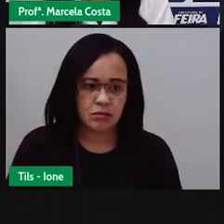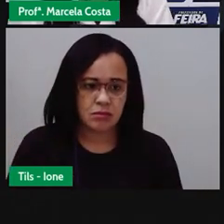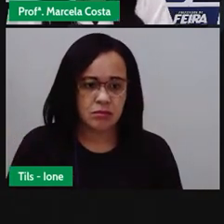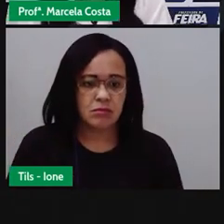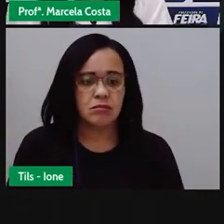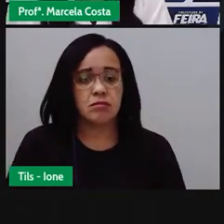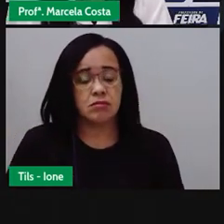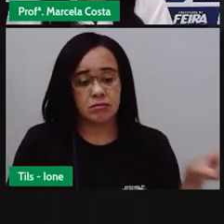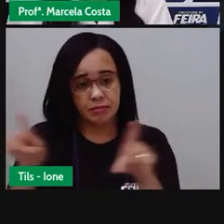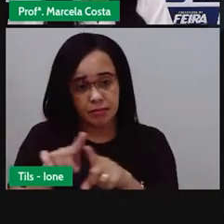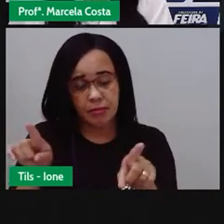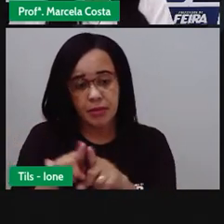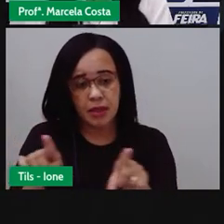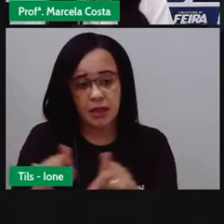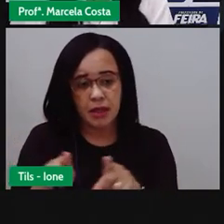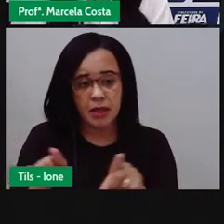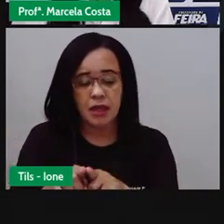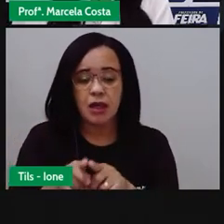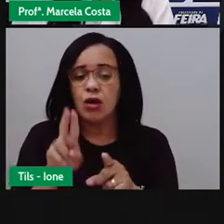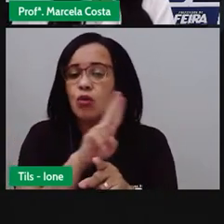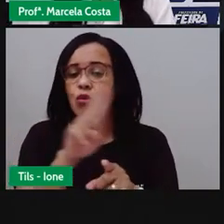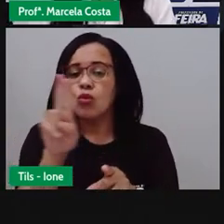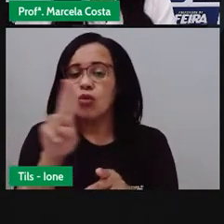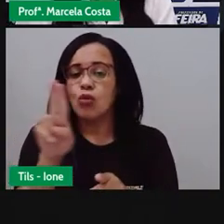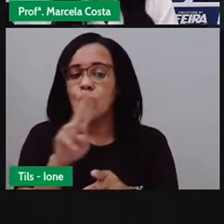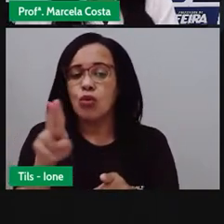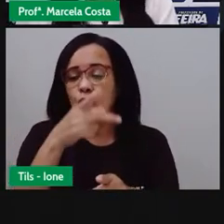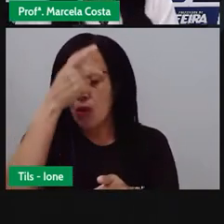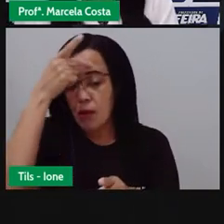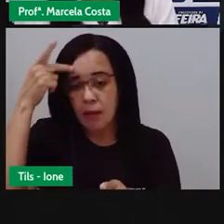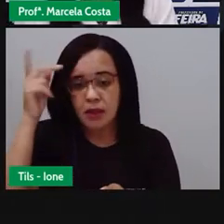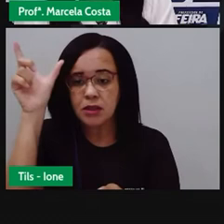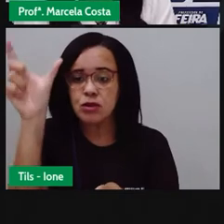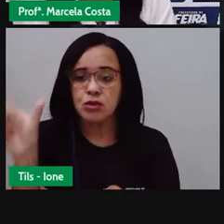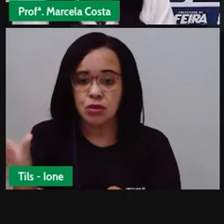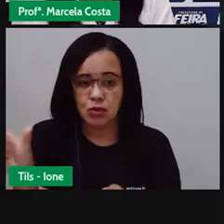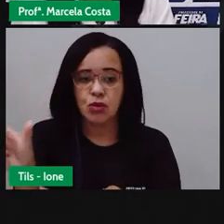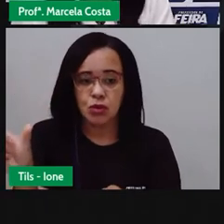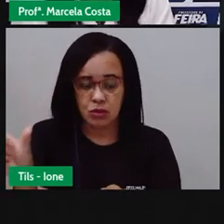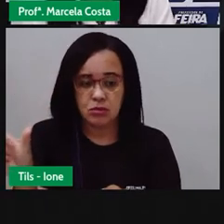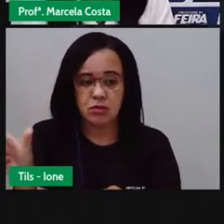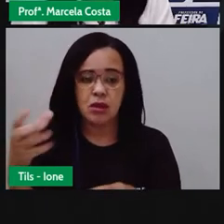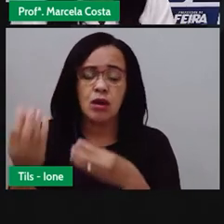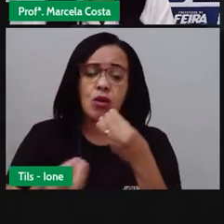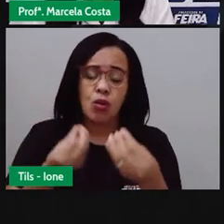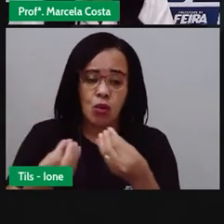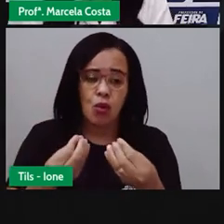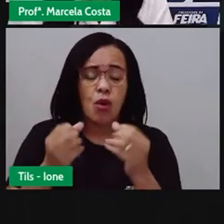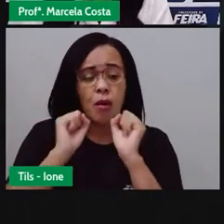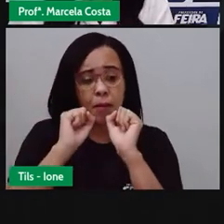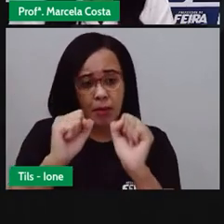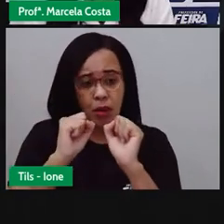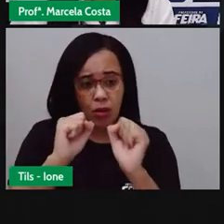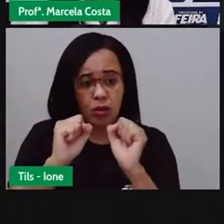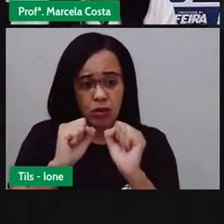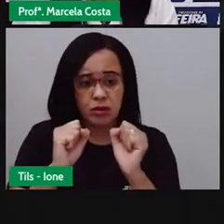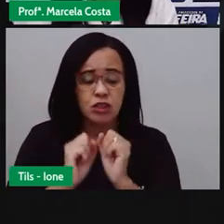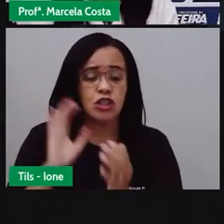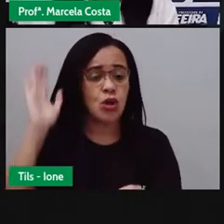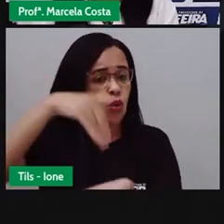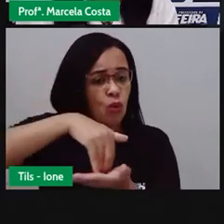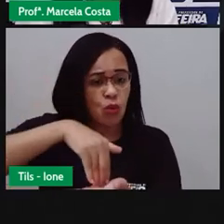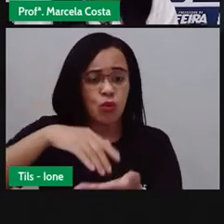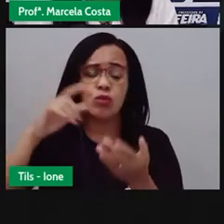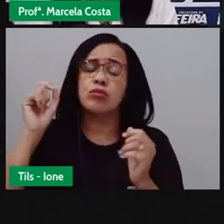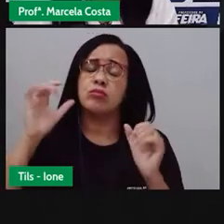Também, crianças, o nome do remetente, da pessoa que está fazendo o convite, ela também pode vir na parte final